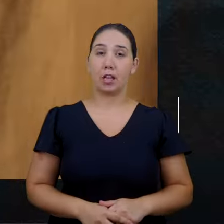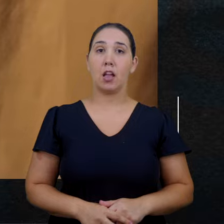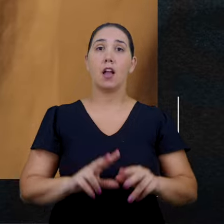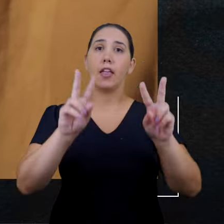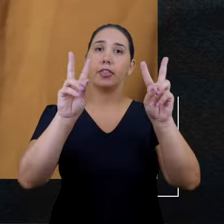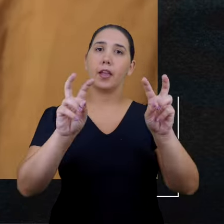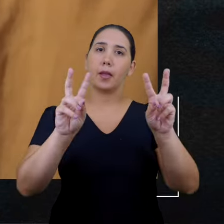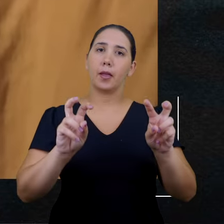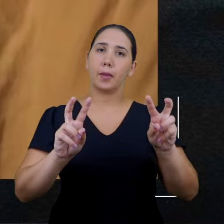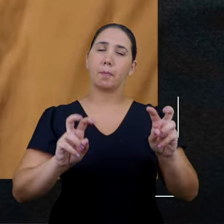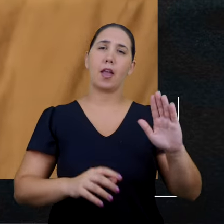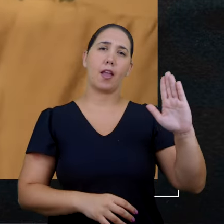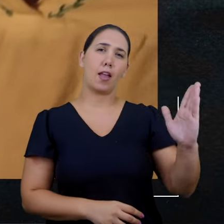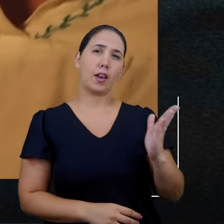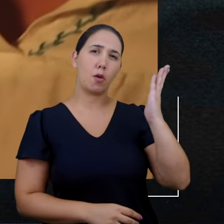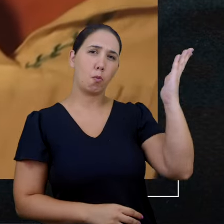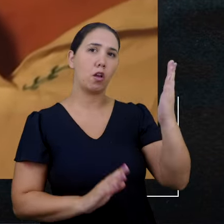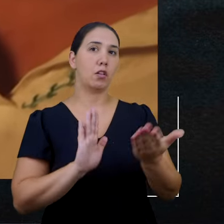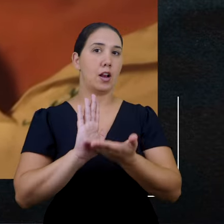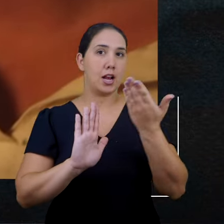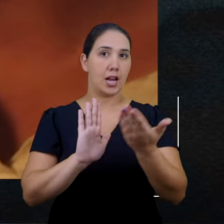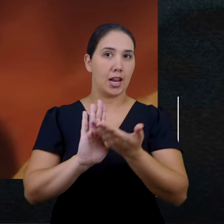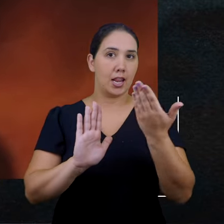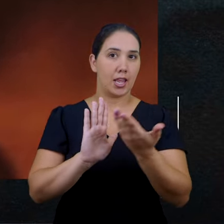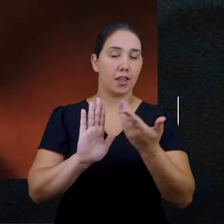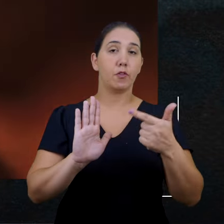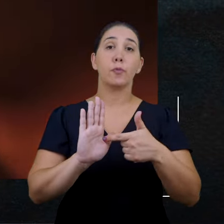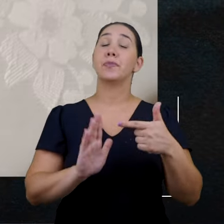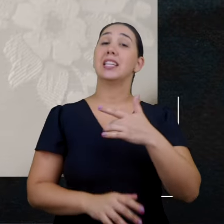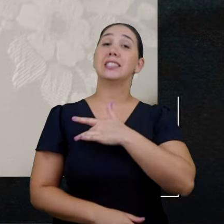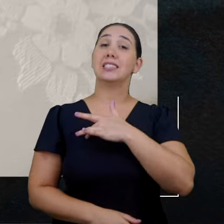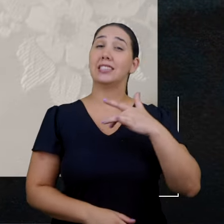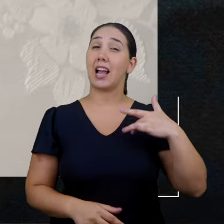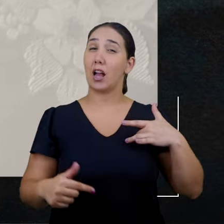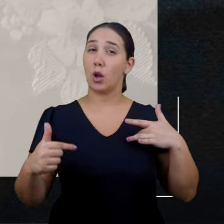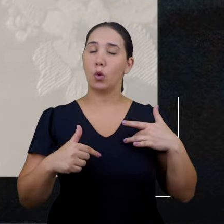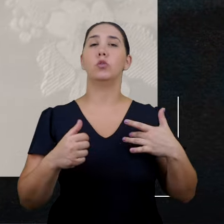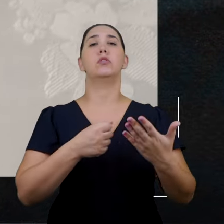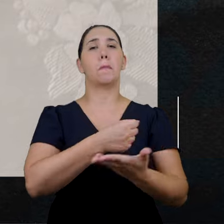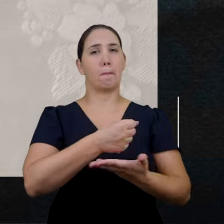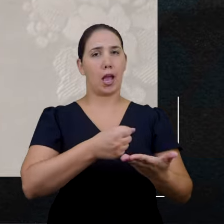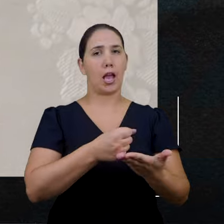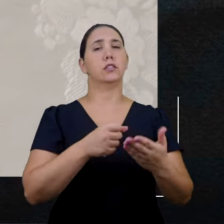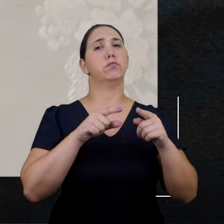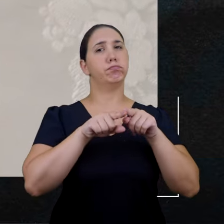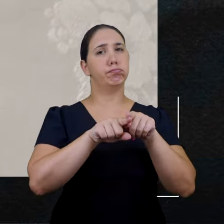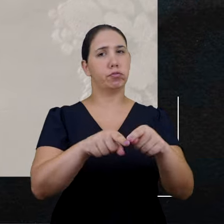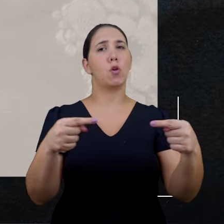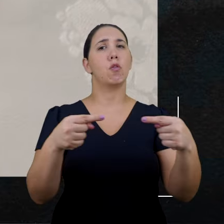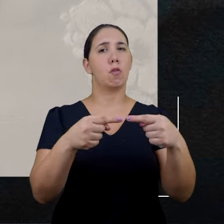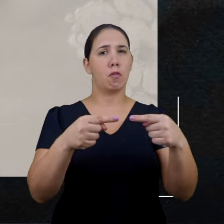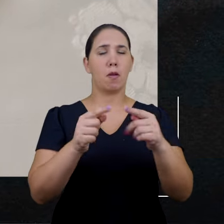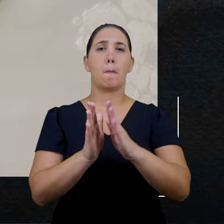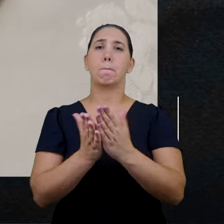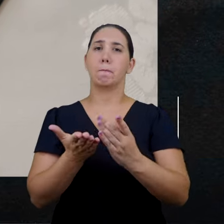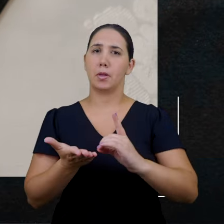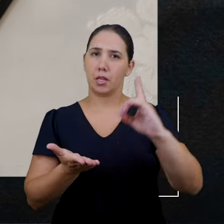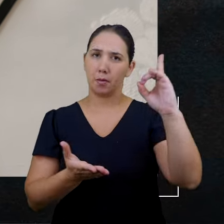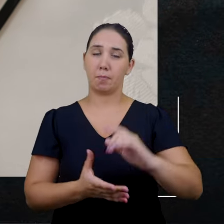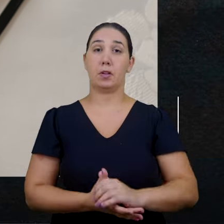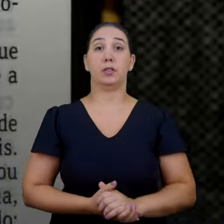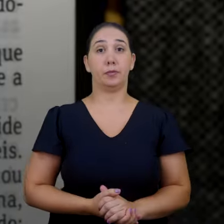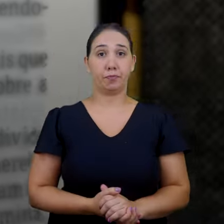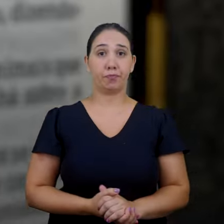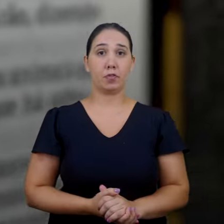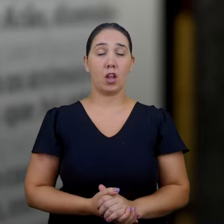todos os outros temas abordados por Ellen White em seus escritos, a mensagem de saúde tem embasamento bíblico. No Antigo